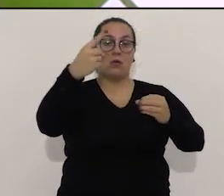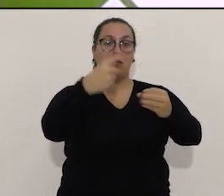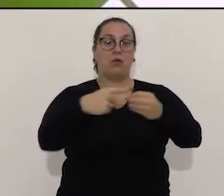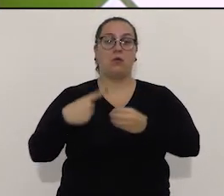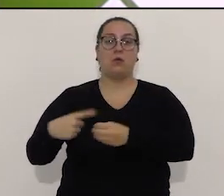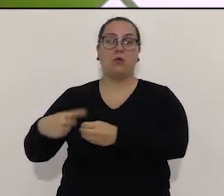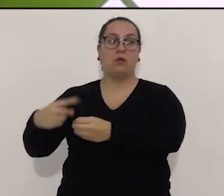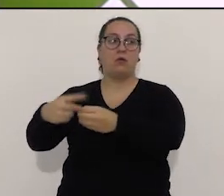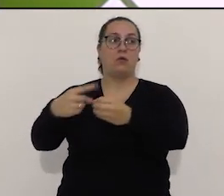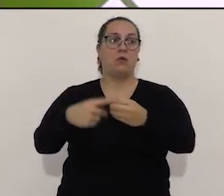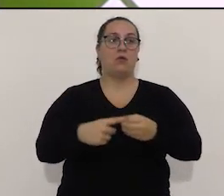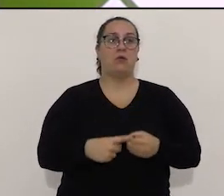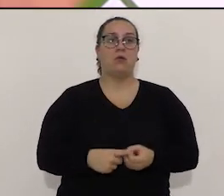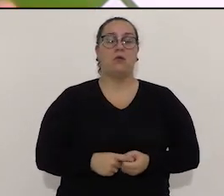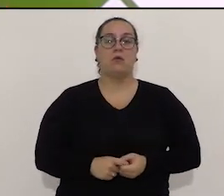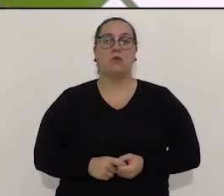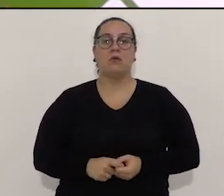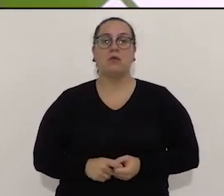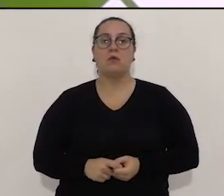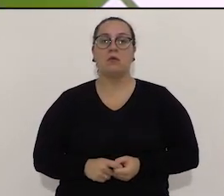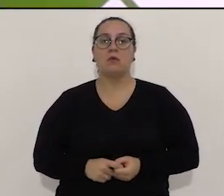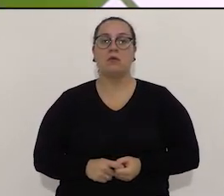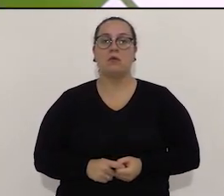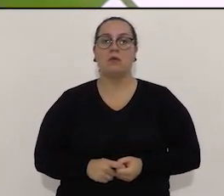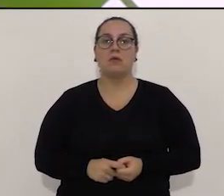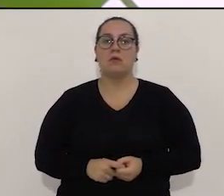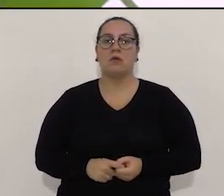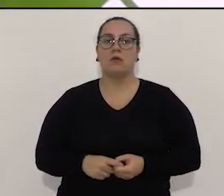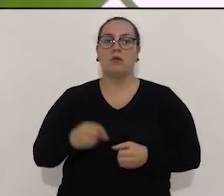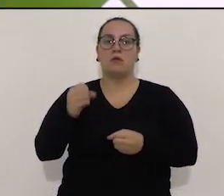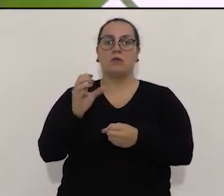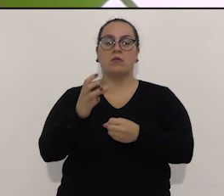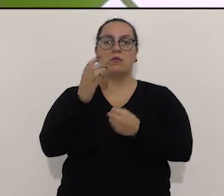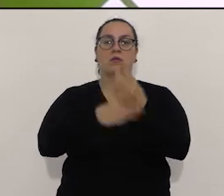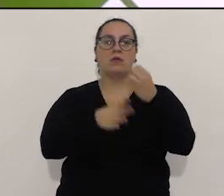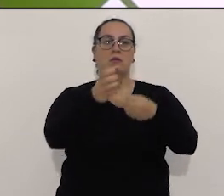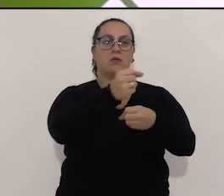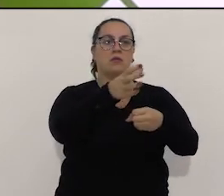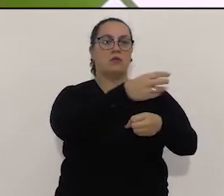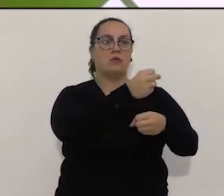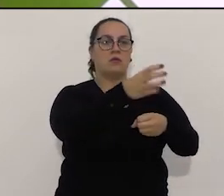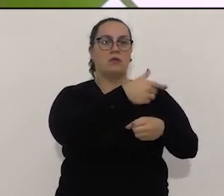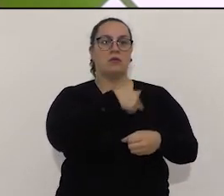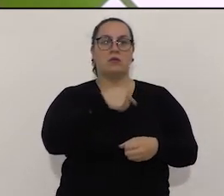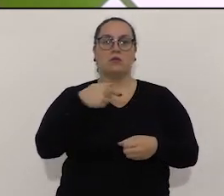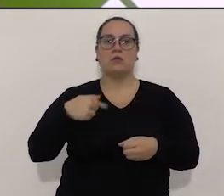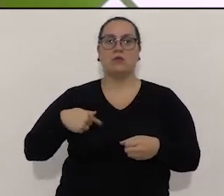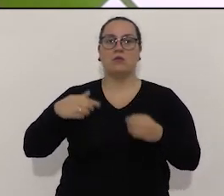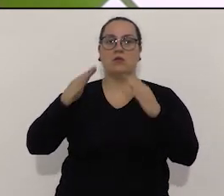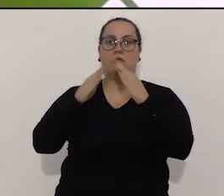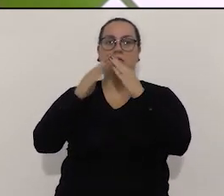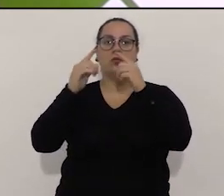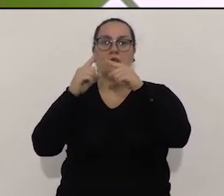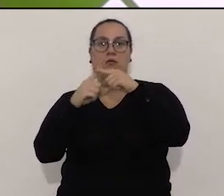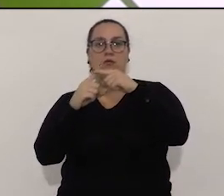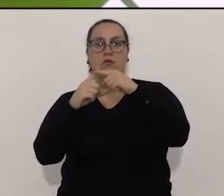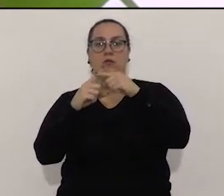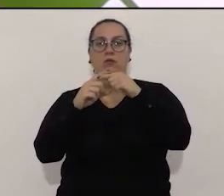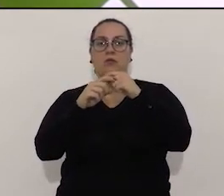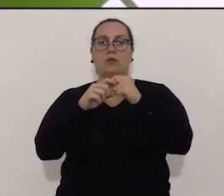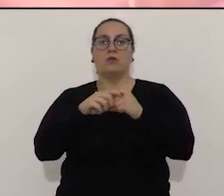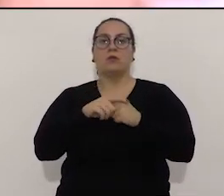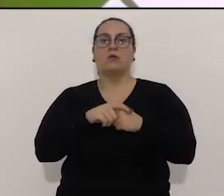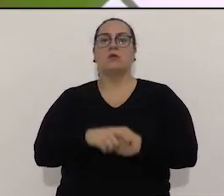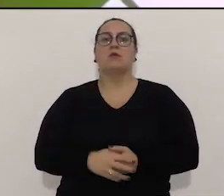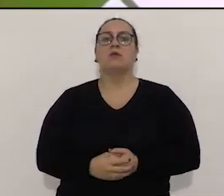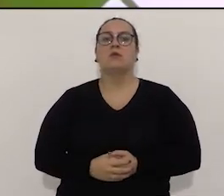Porque isso não tem um problema comum. Agricultura, saúde, moradia, habitação, transporte, não são um problema